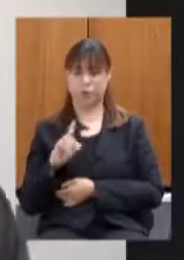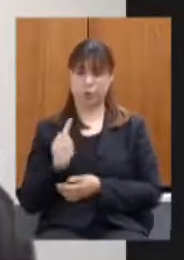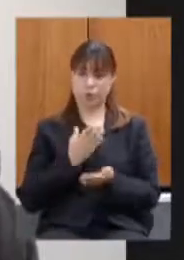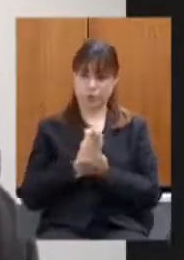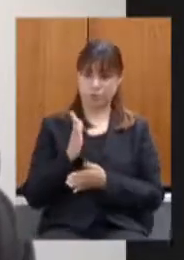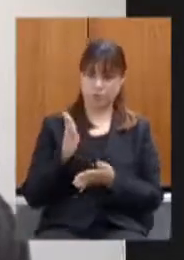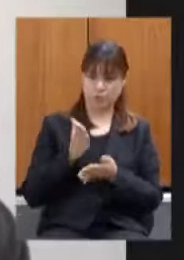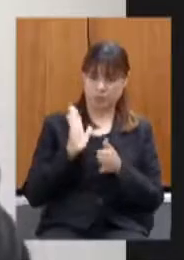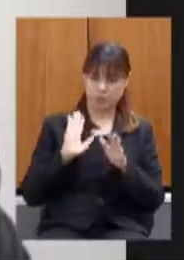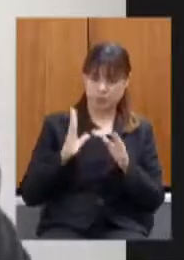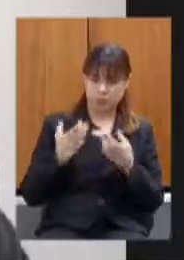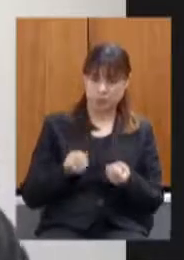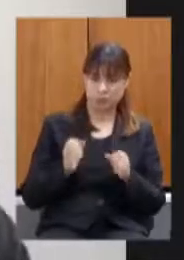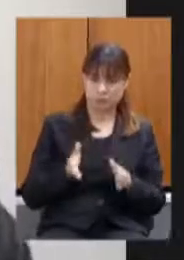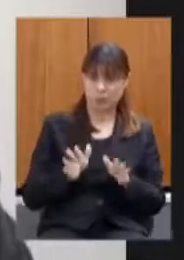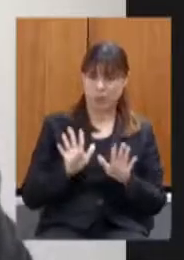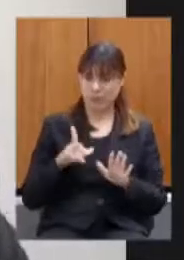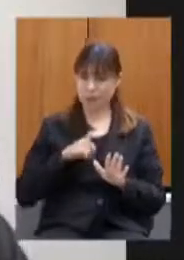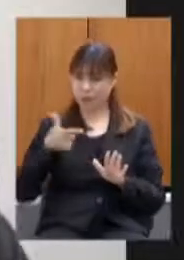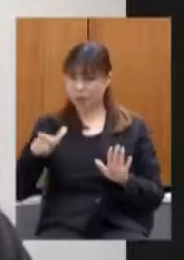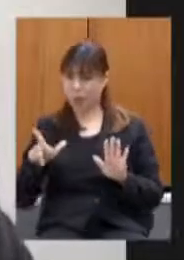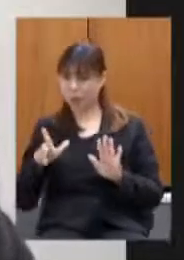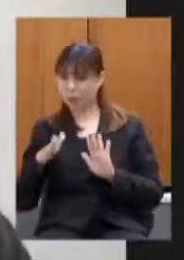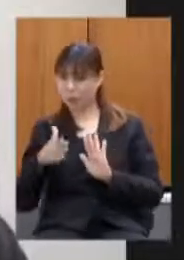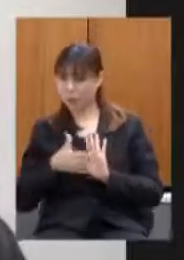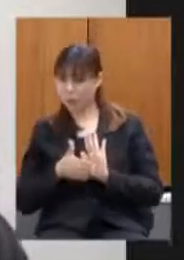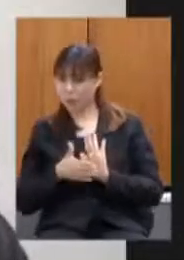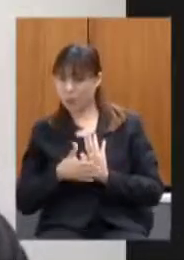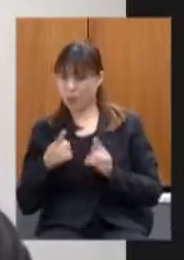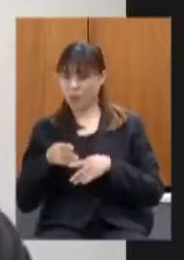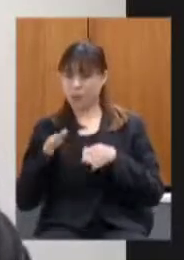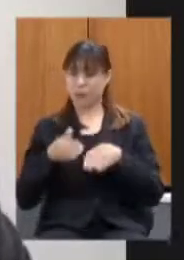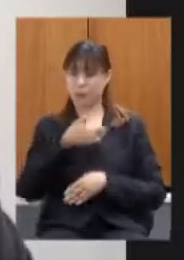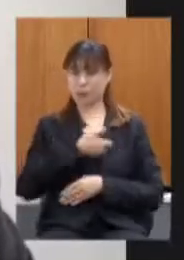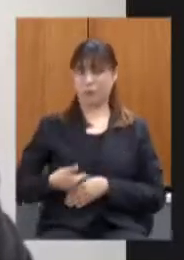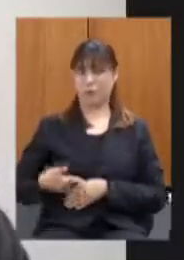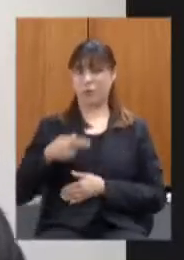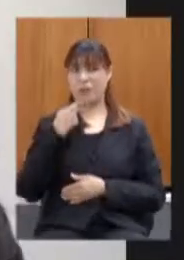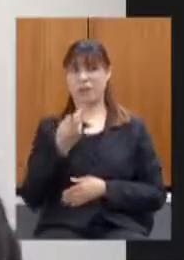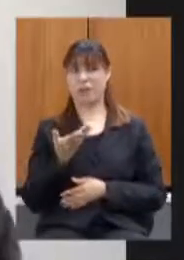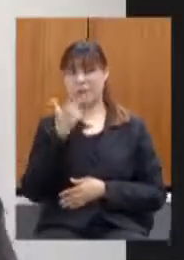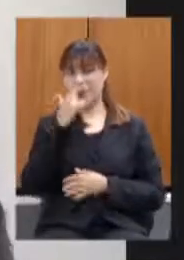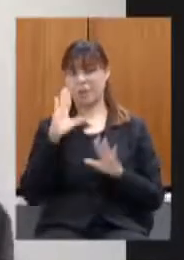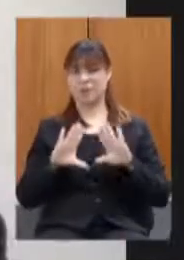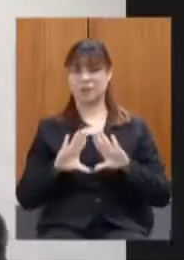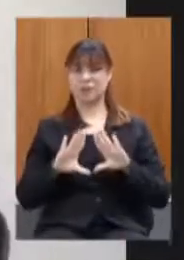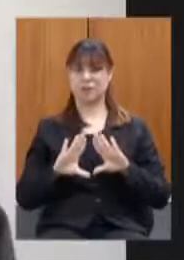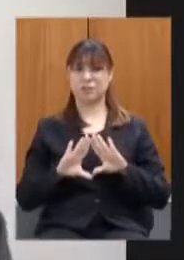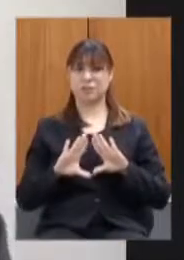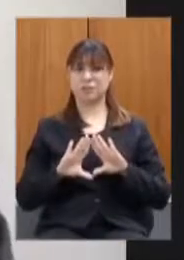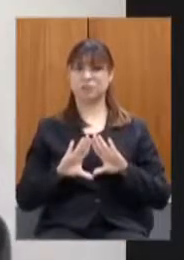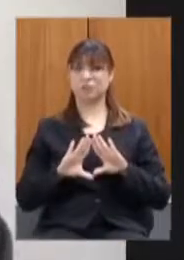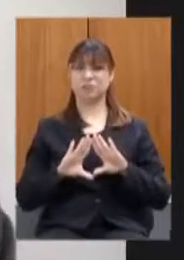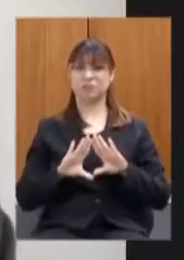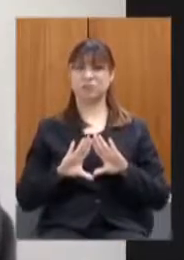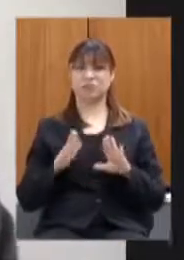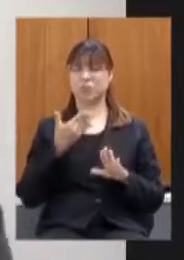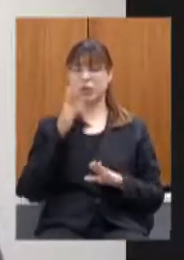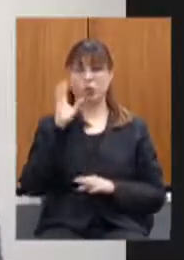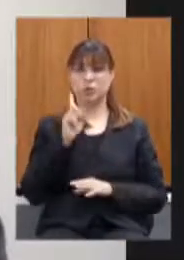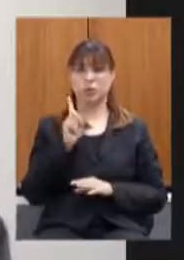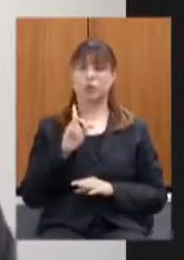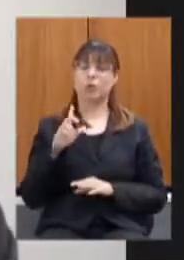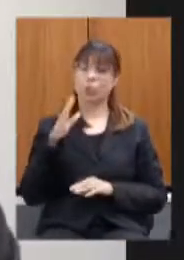porque as vezes o governador fala fica parecendo que a Assembleia vai resolver o governo já tem os